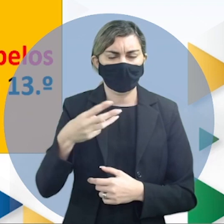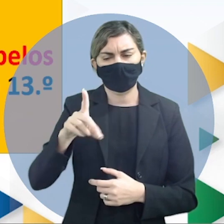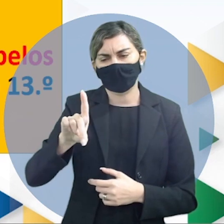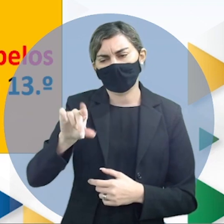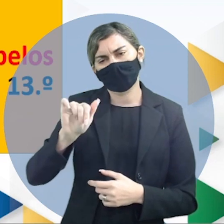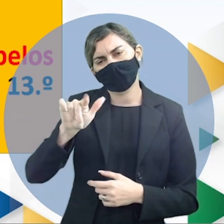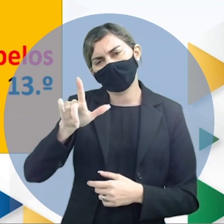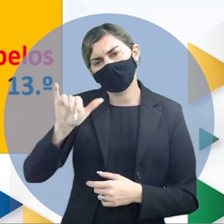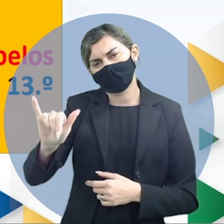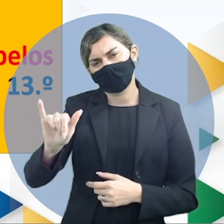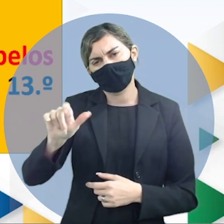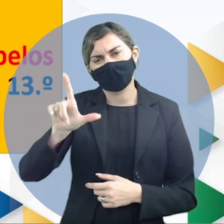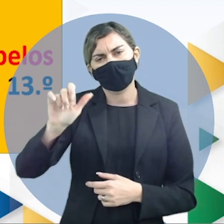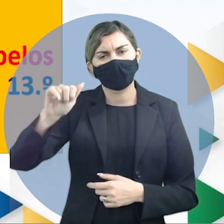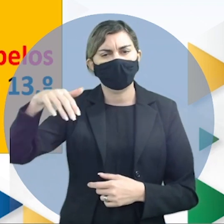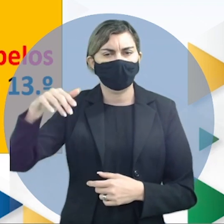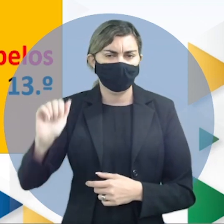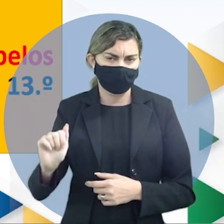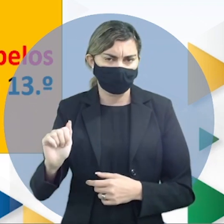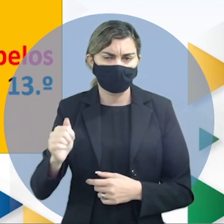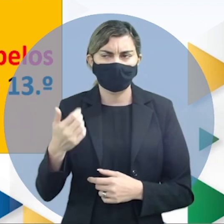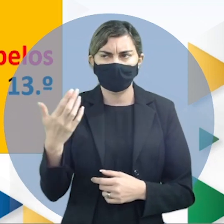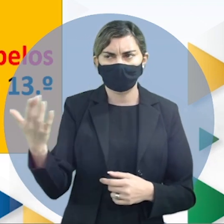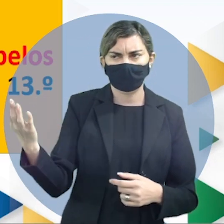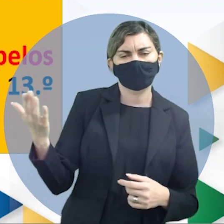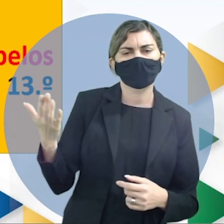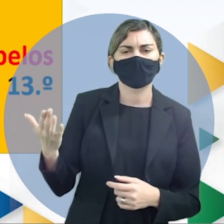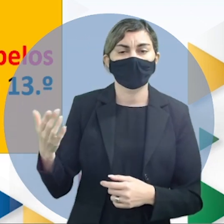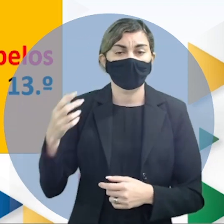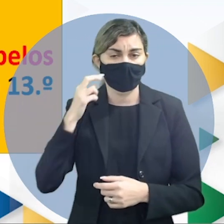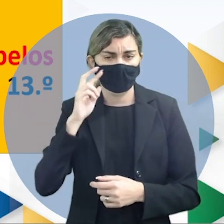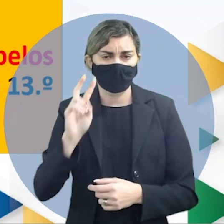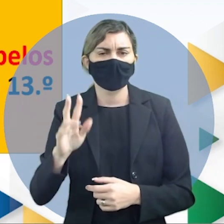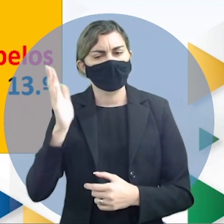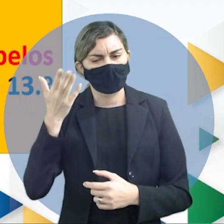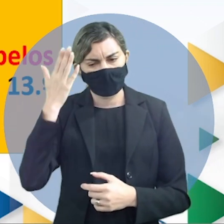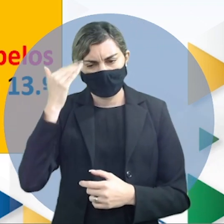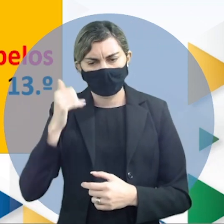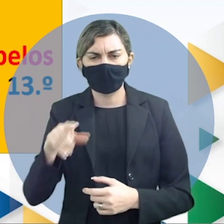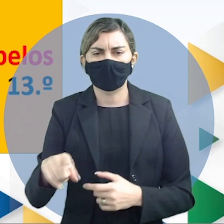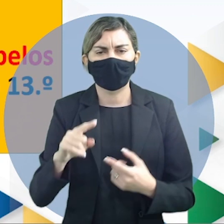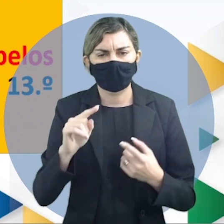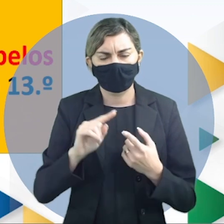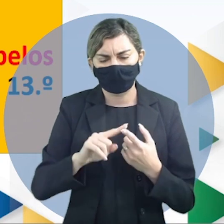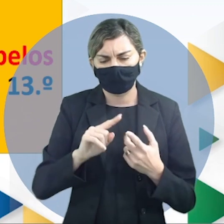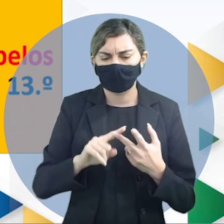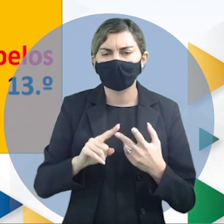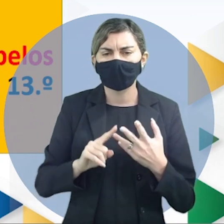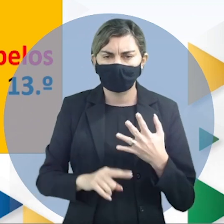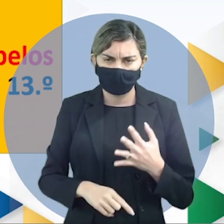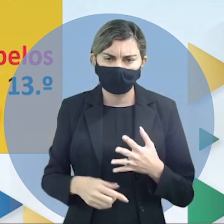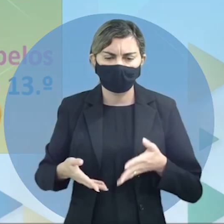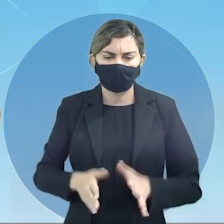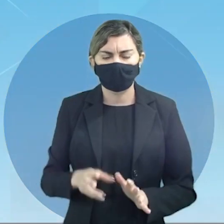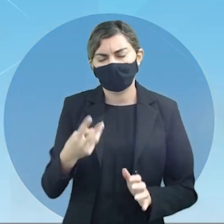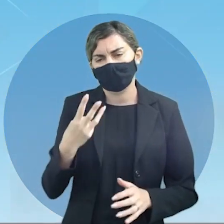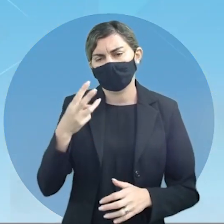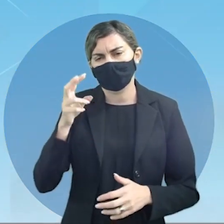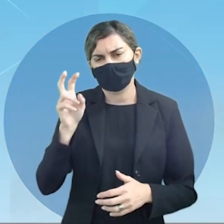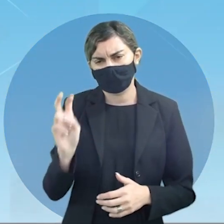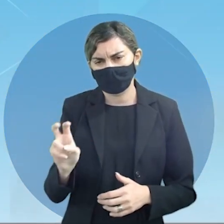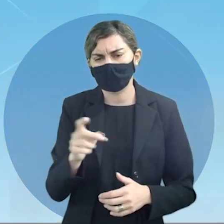Dalai Giatazu então vejam só aqui nós já sabemos esses pontos ele nasceu em 35